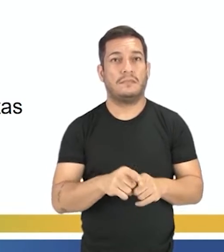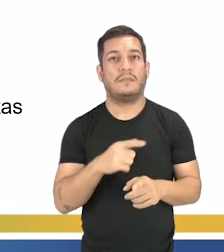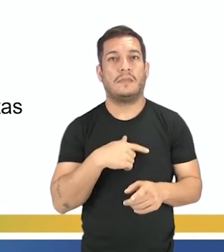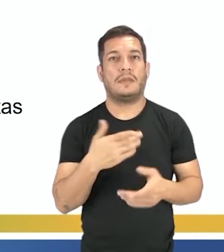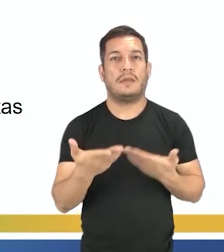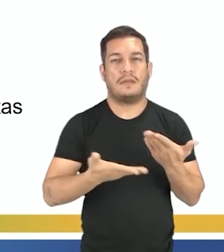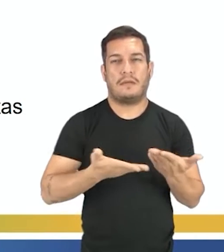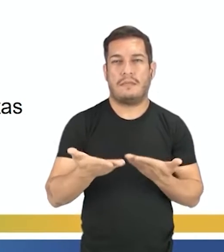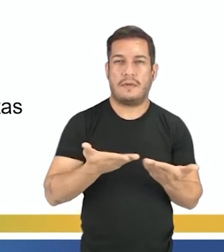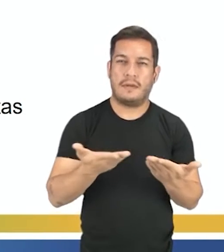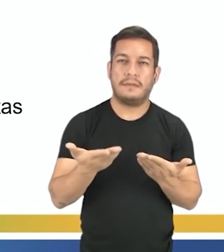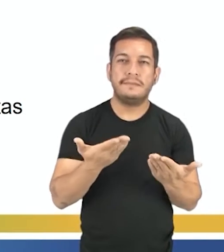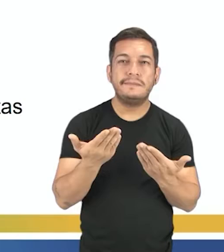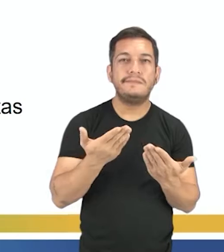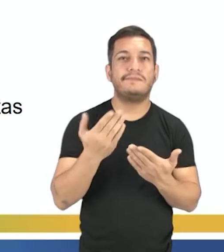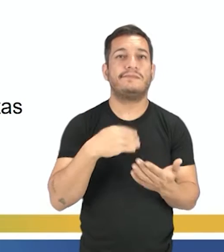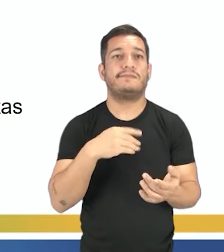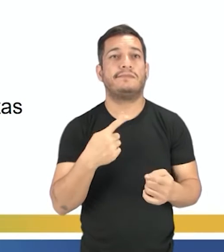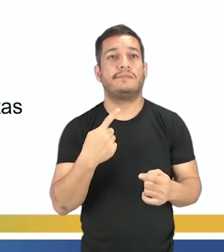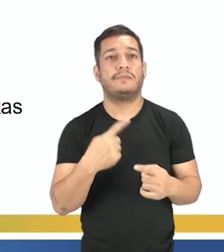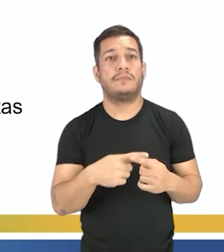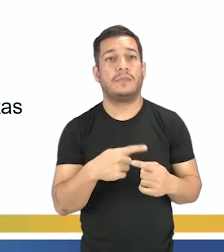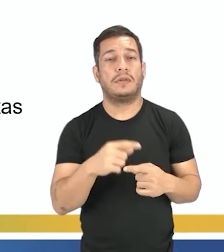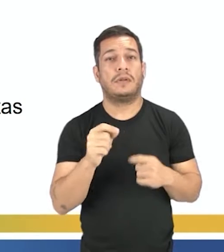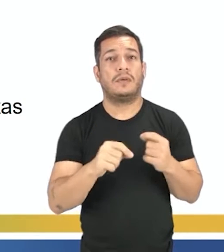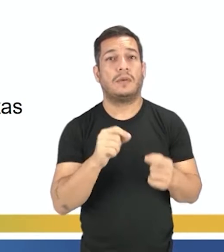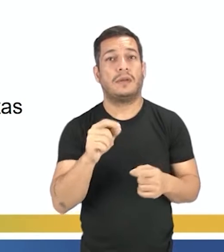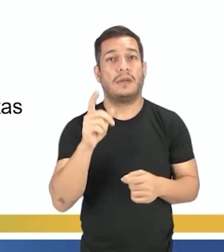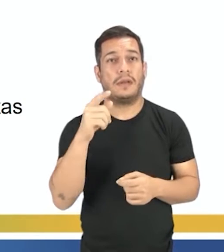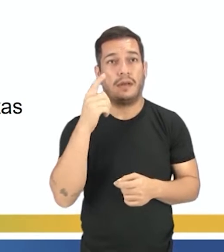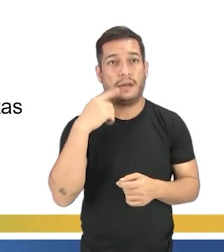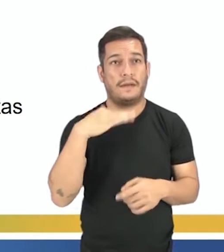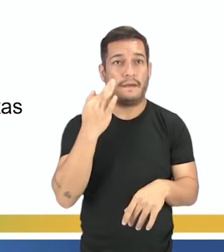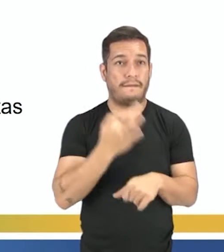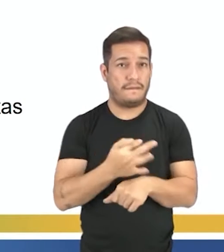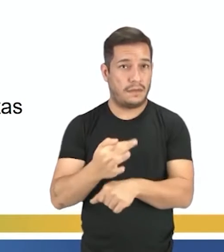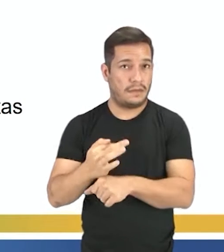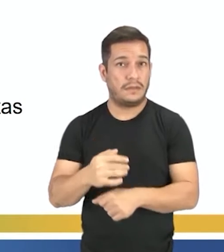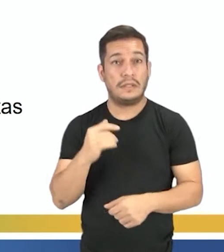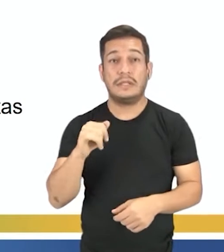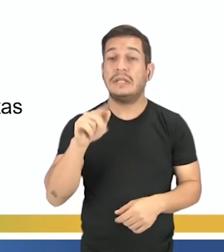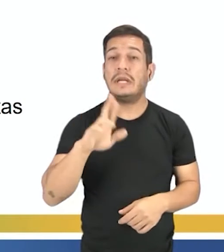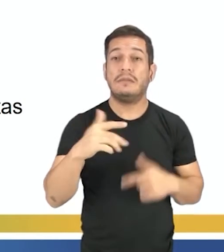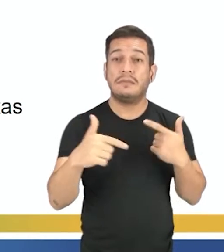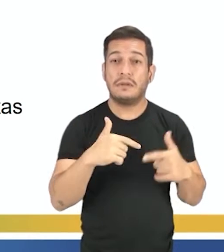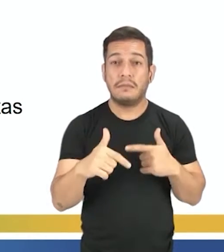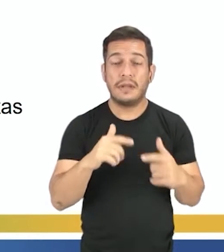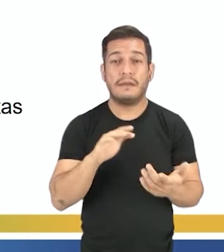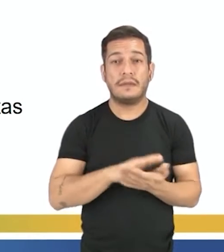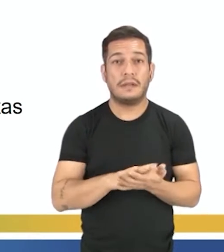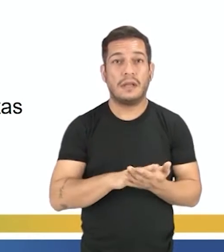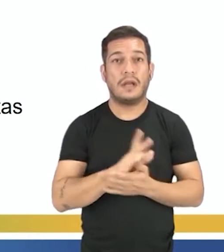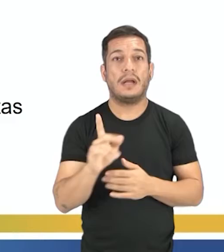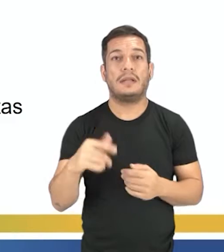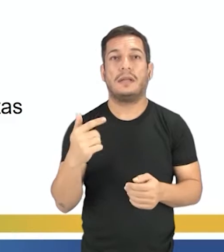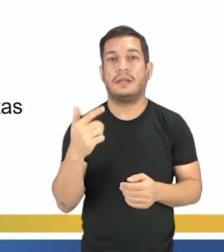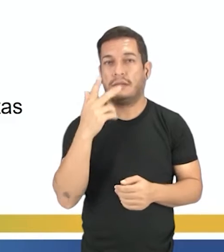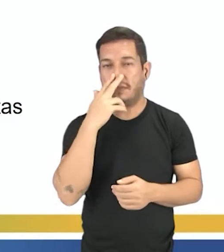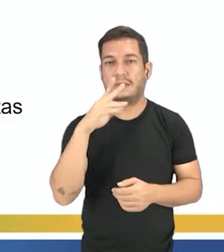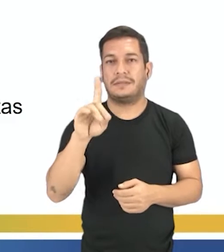irrelevantes. Quem não trabalhava era considerado desocupado. Como nós estamos